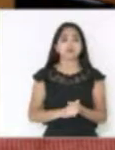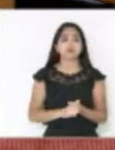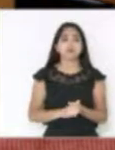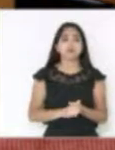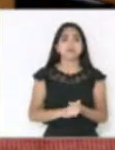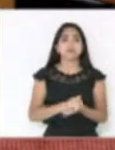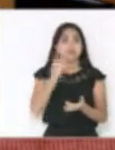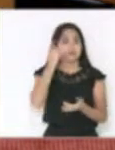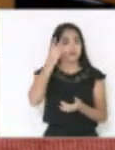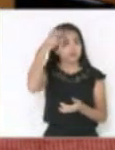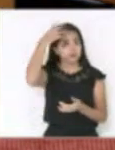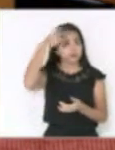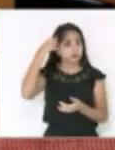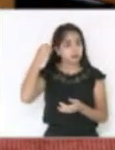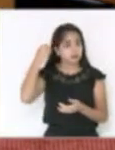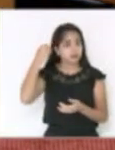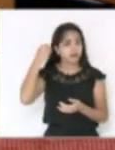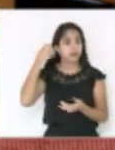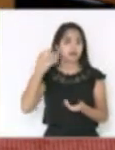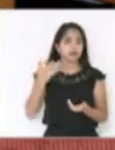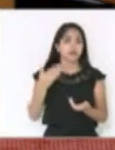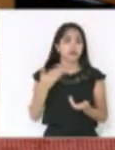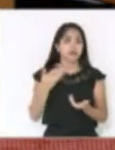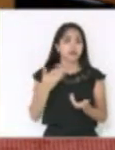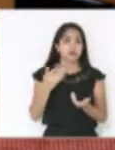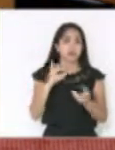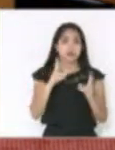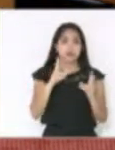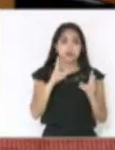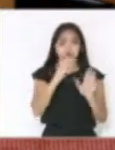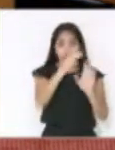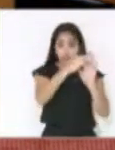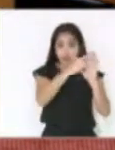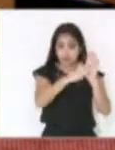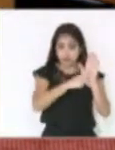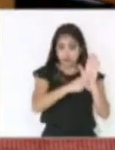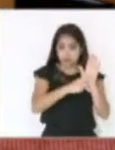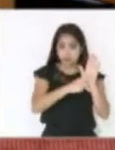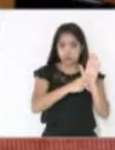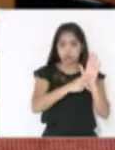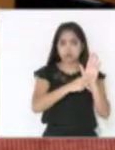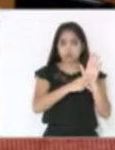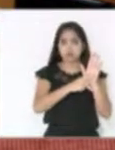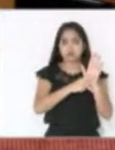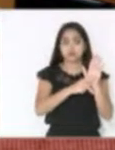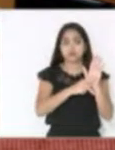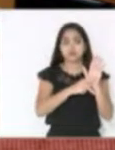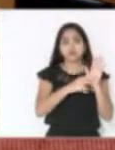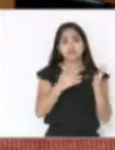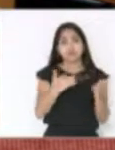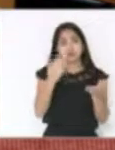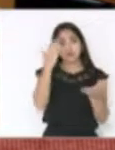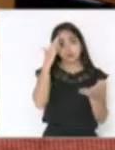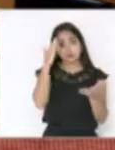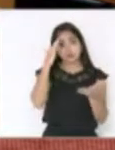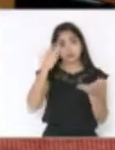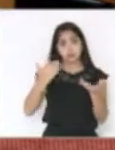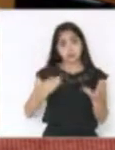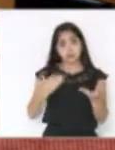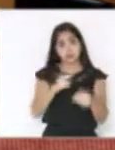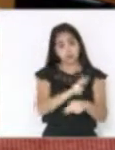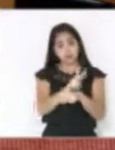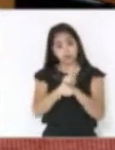Luciene, em relação a esta medida provisória, eu entendo que quem toma